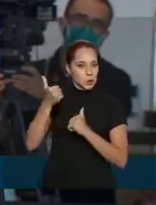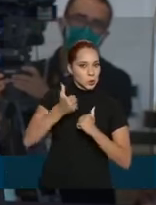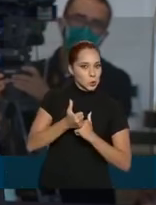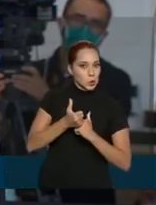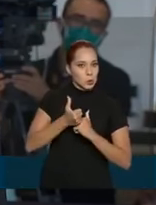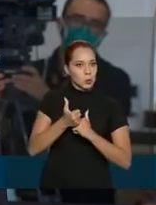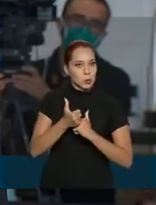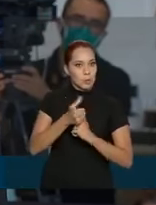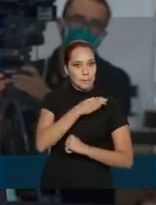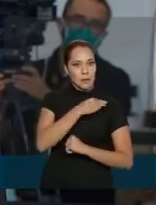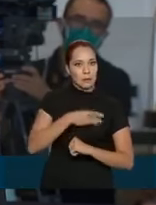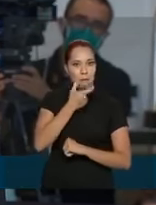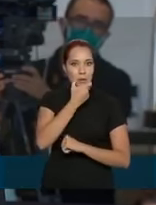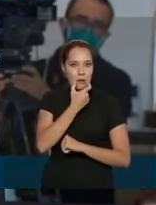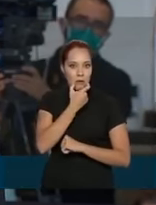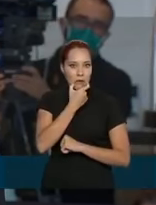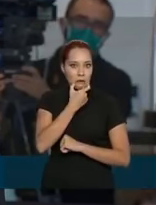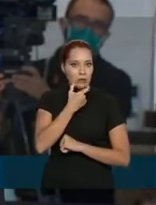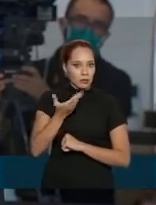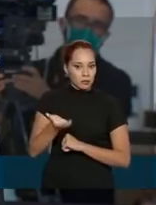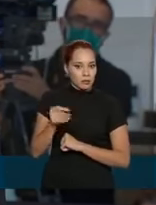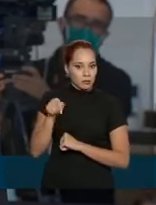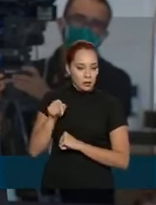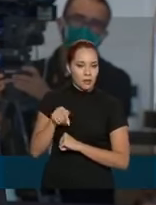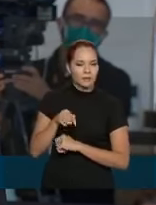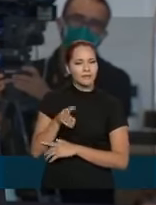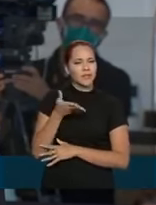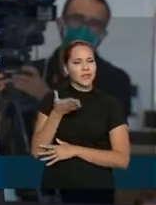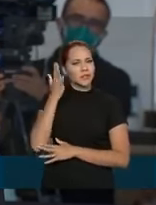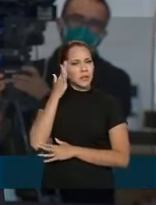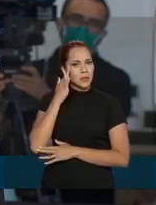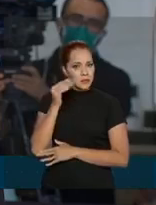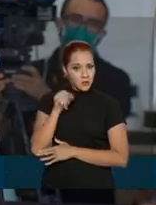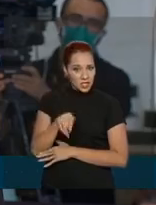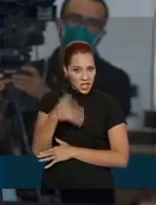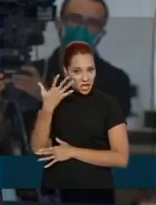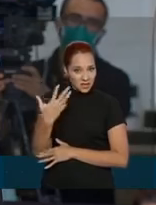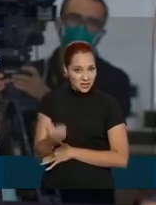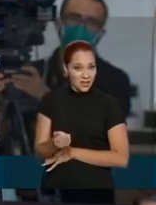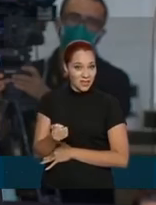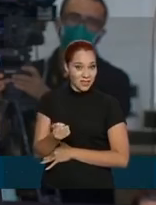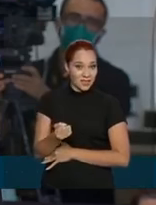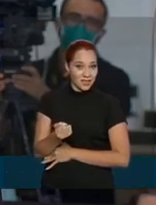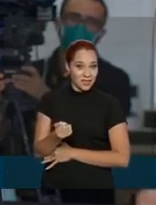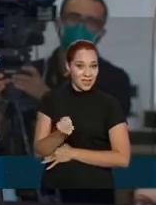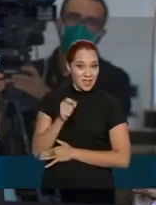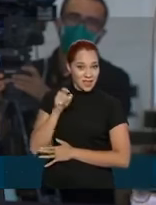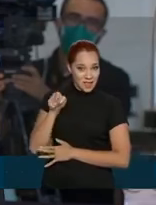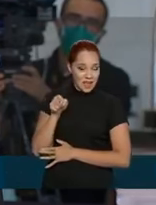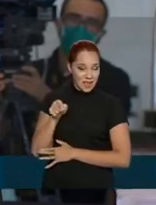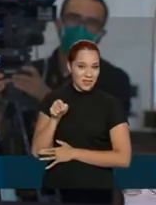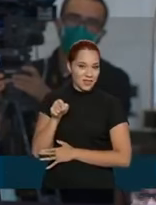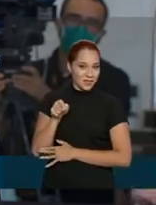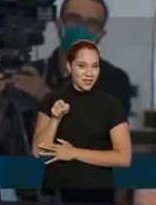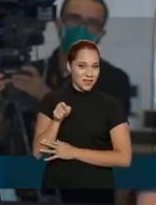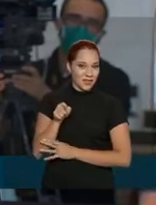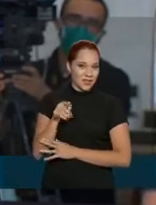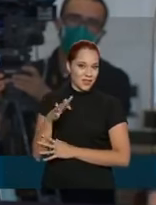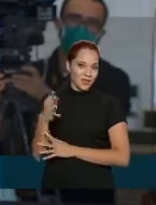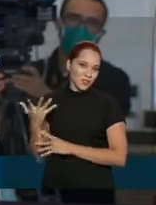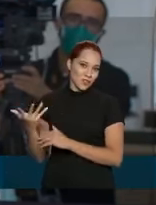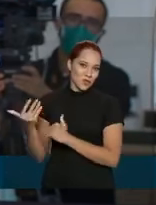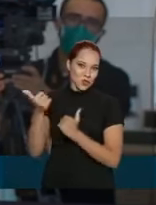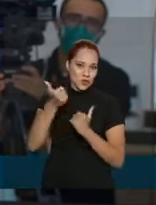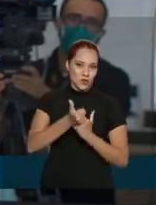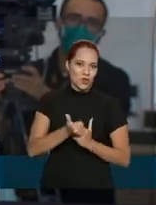Mandetta. gostaria de saber se o senhor eventualmente aceitaria essa missão de assumir